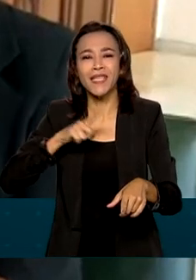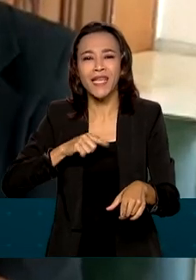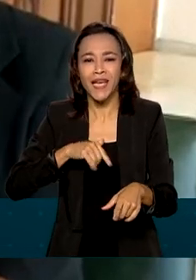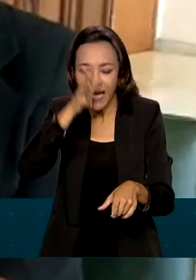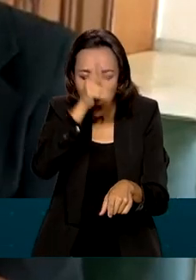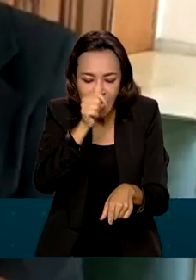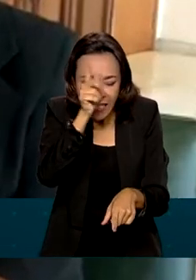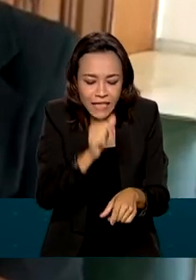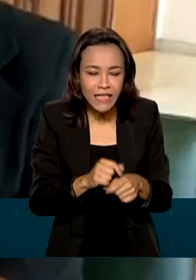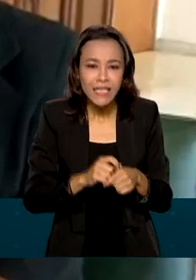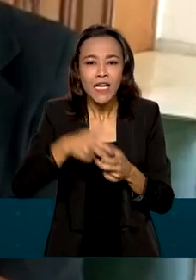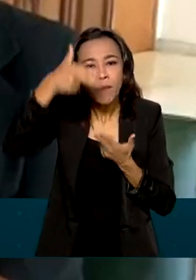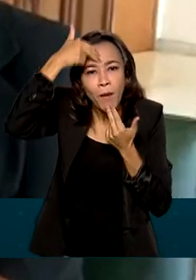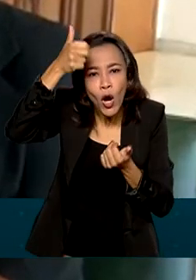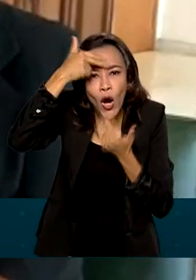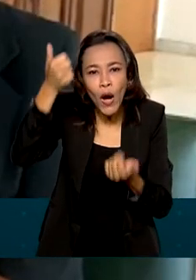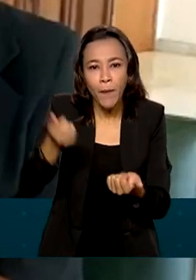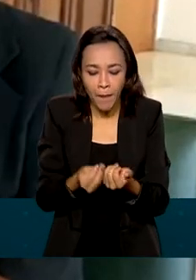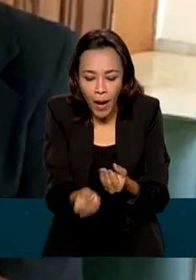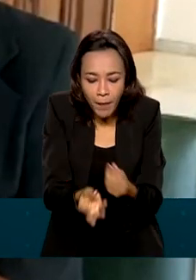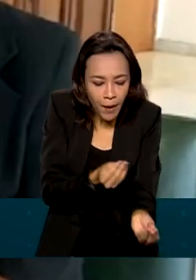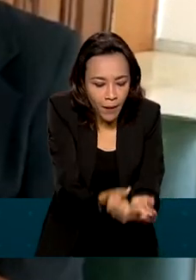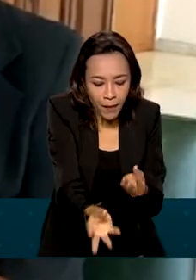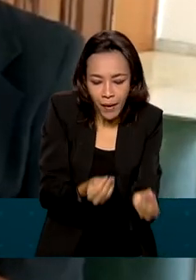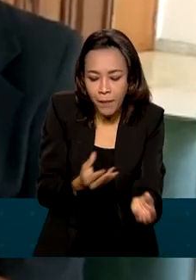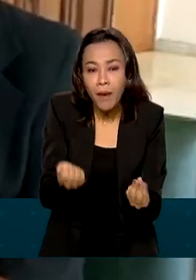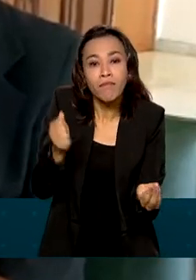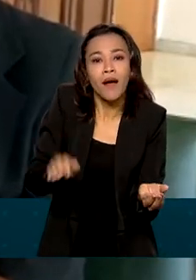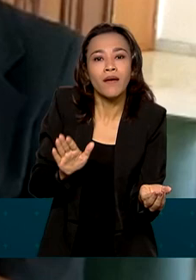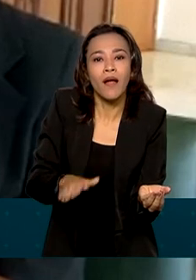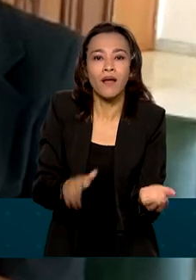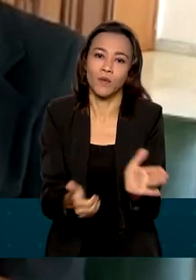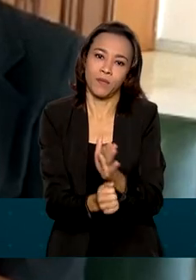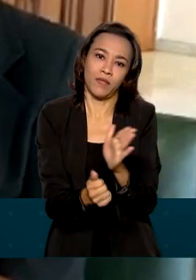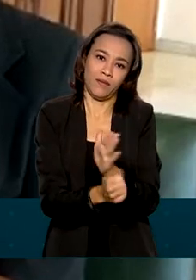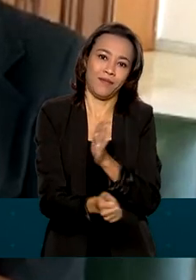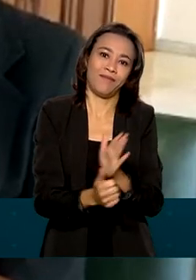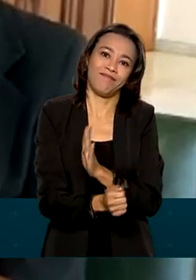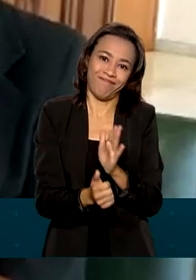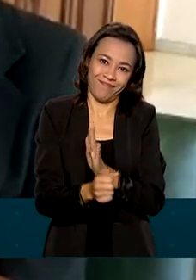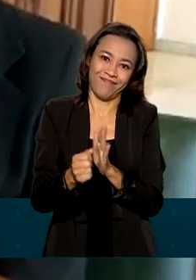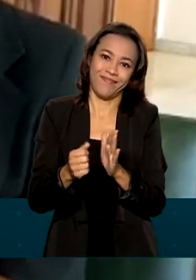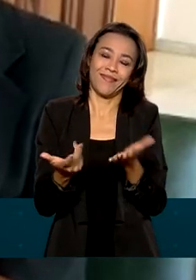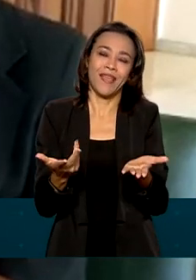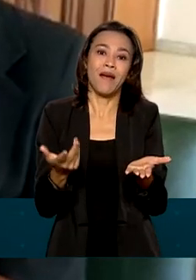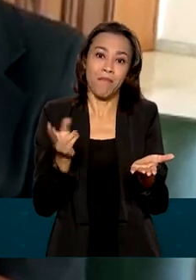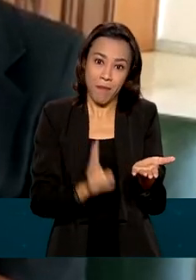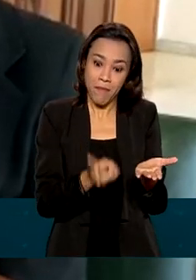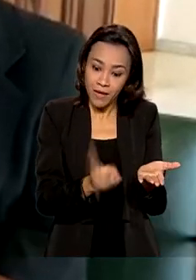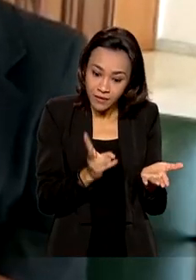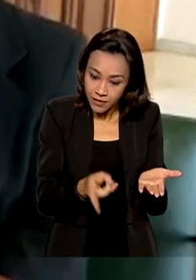uma cabrita, uns porquinhos. Então ele vai ter o milho mais barato para poder manter a sua produção. A produção.